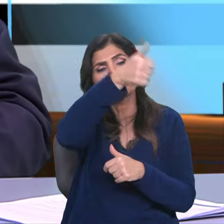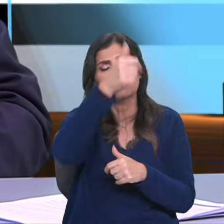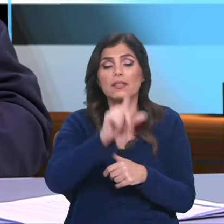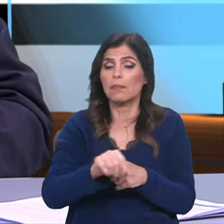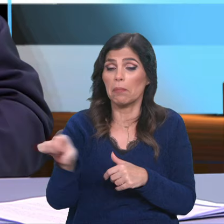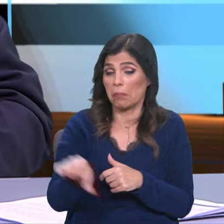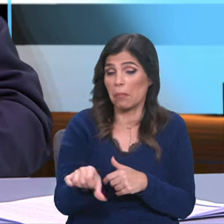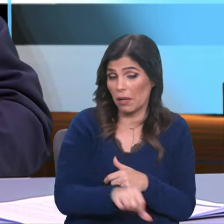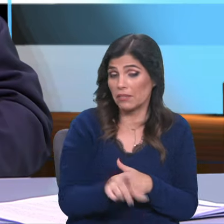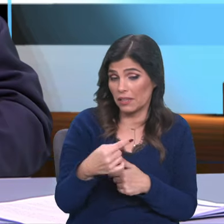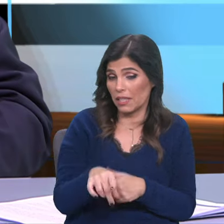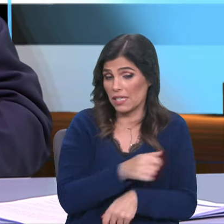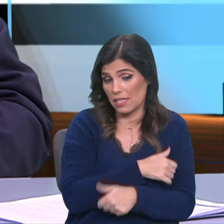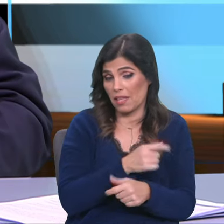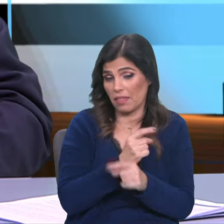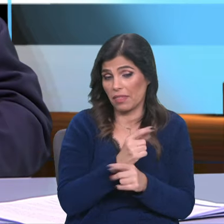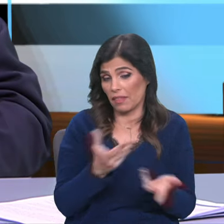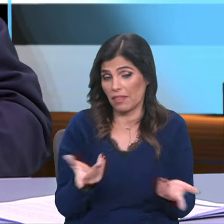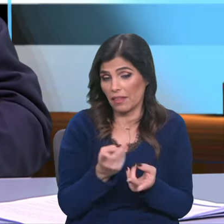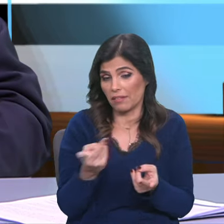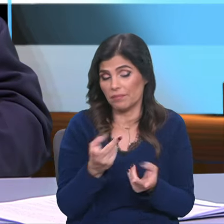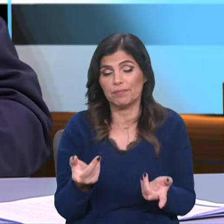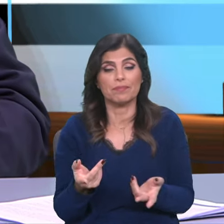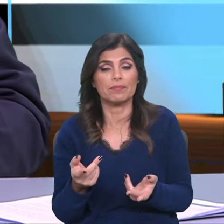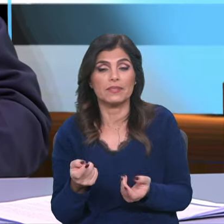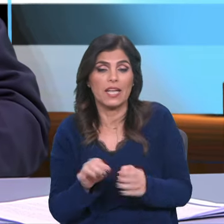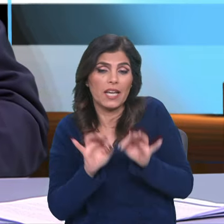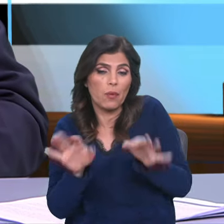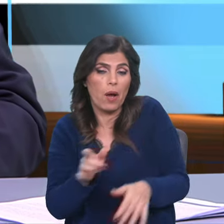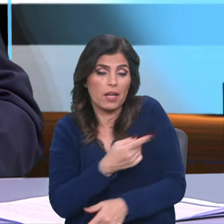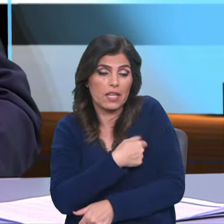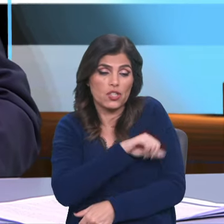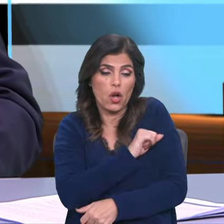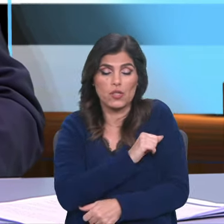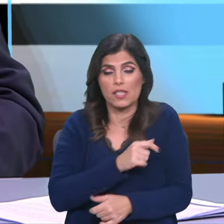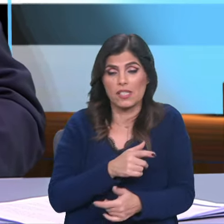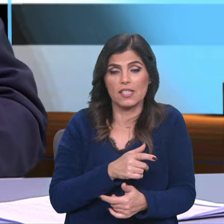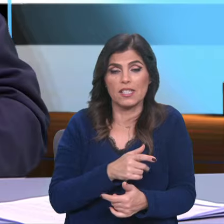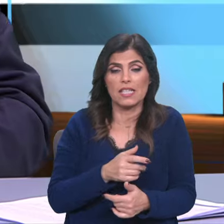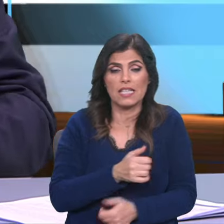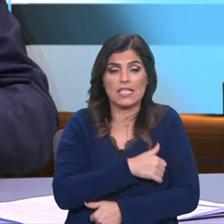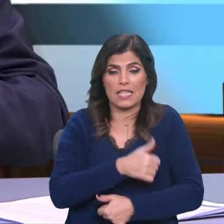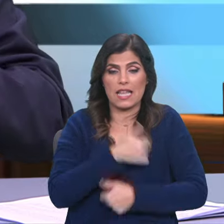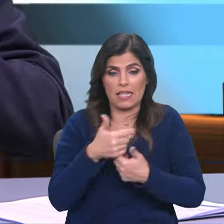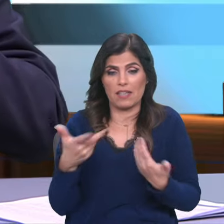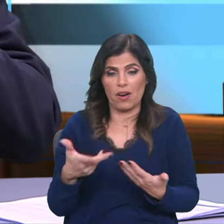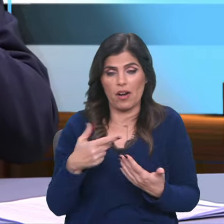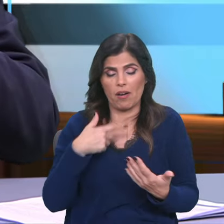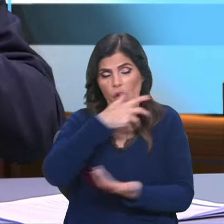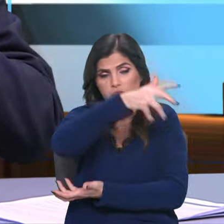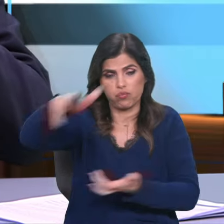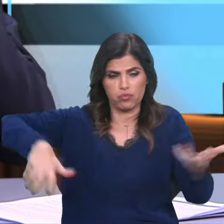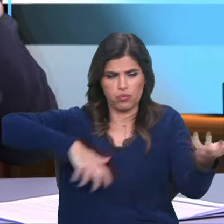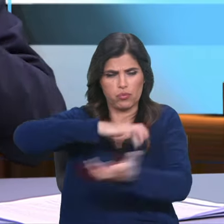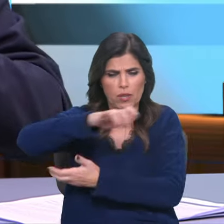Portanto, como um pouco nas nossas cidades atuais, haveria muita confusão,